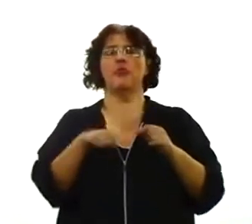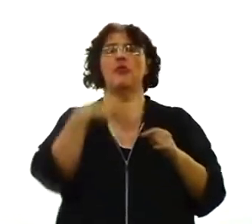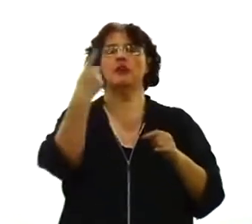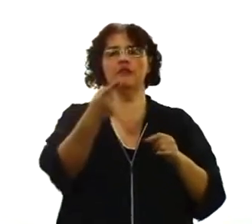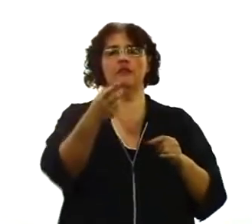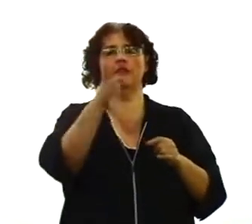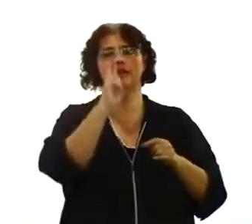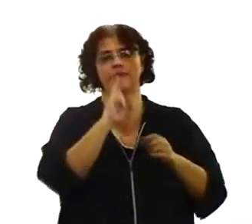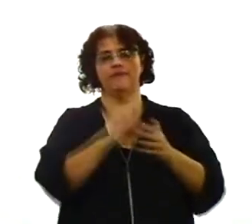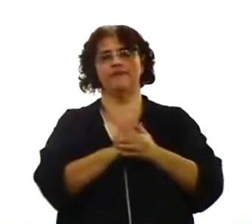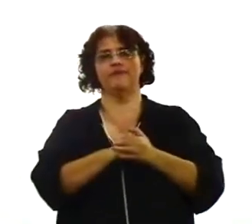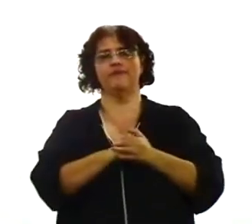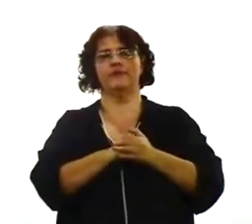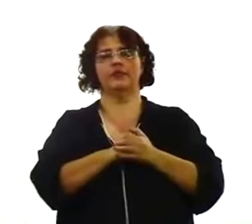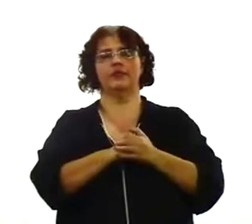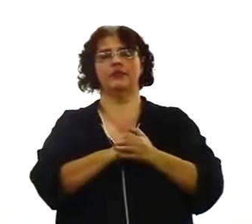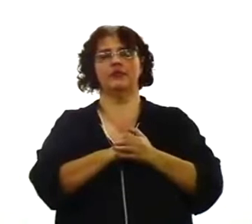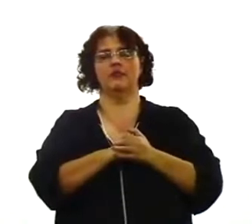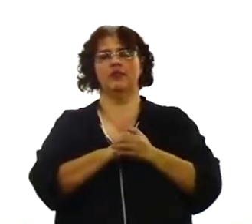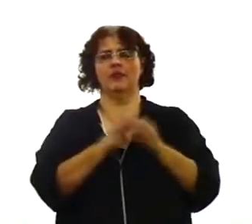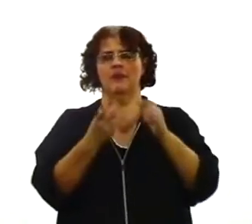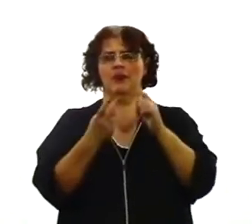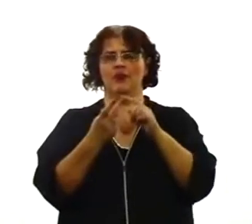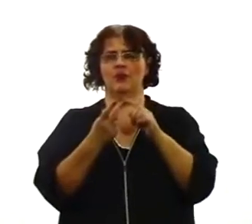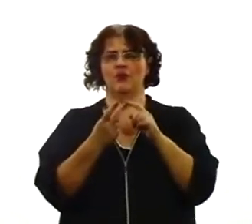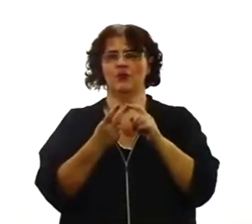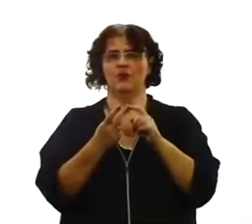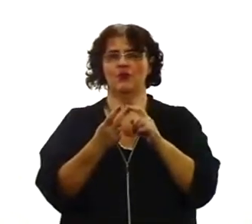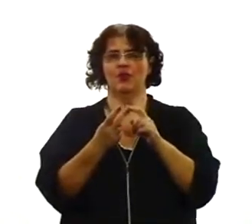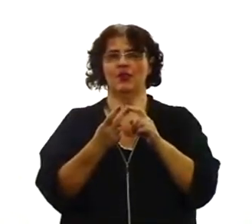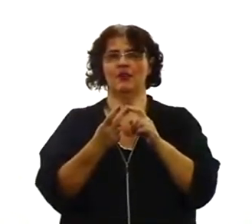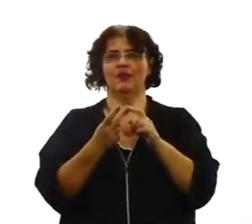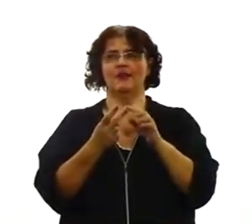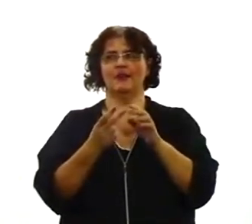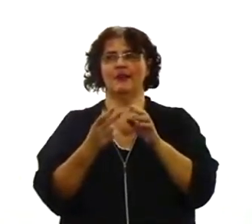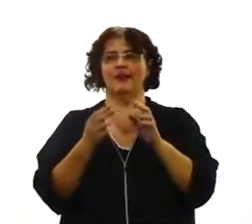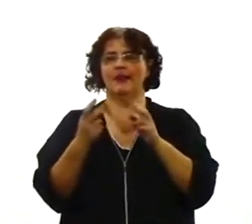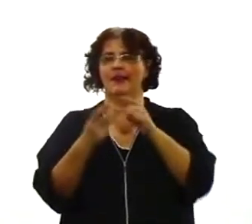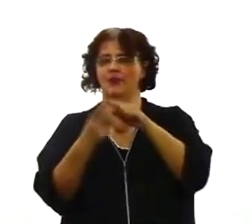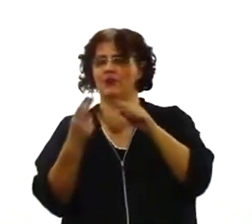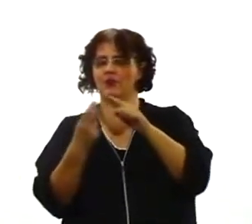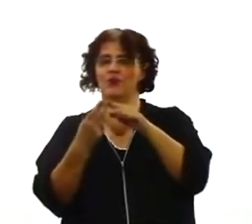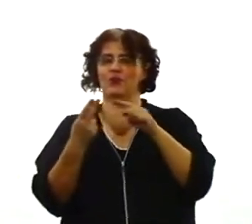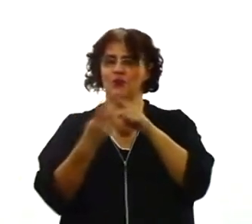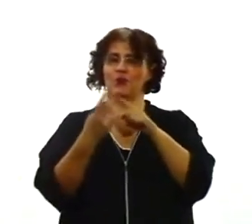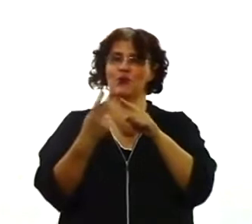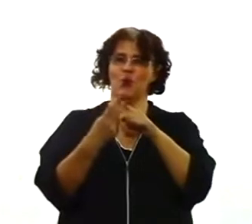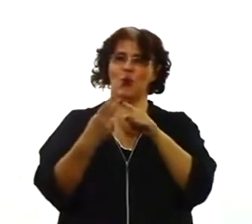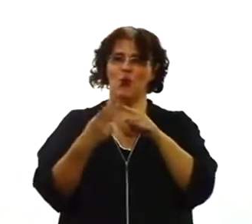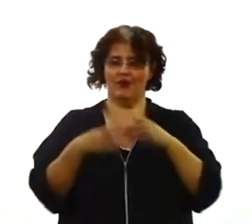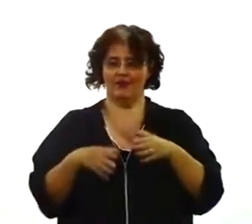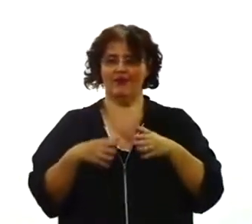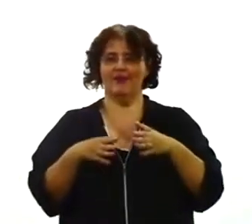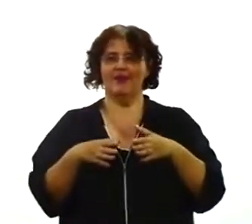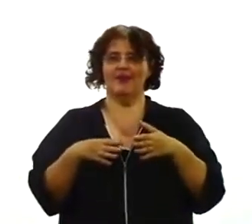o que é uma dupla solidariedade? Eu vou dizer que é em relação a Adão e em relação a Cristo. Em relação a Adão,